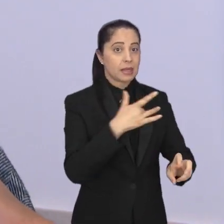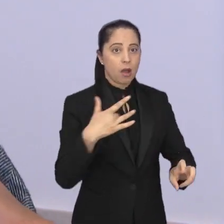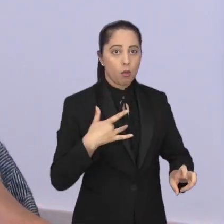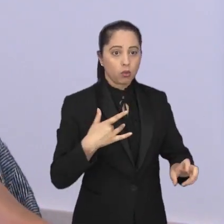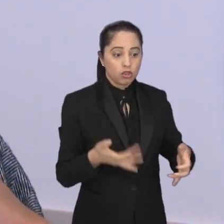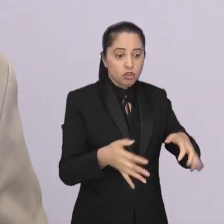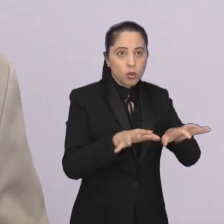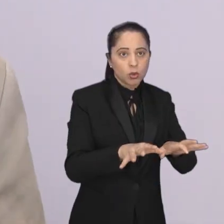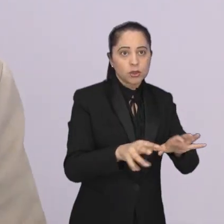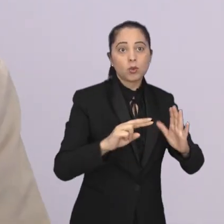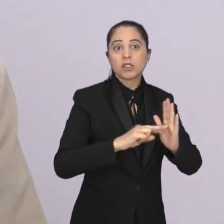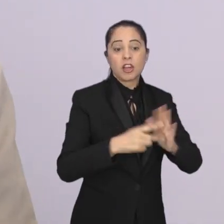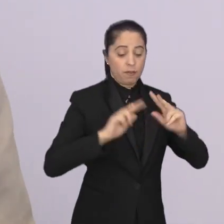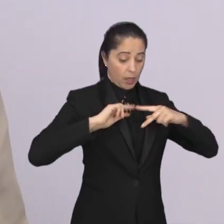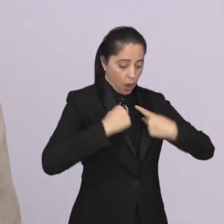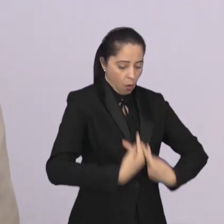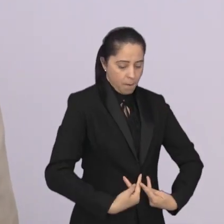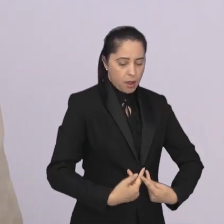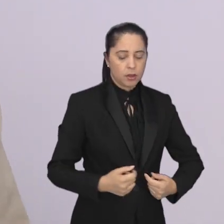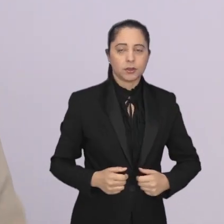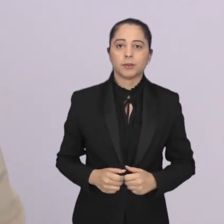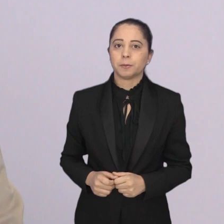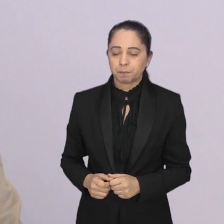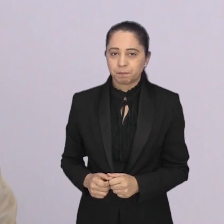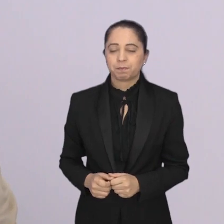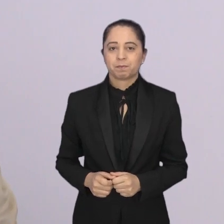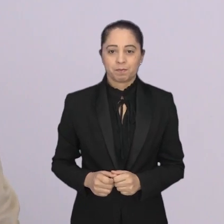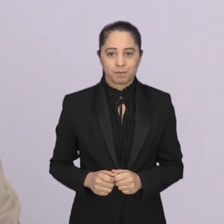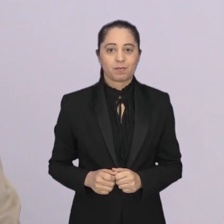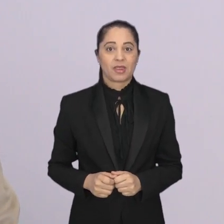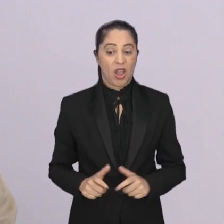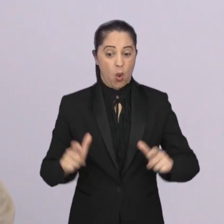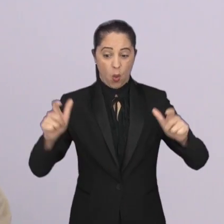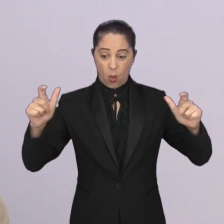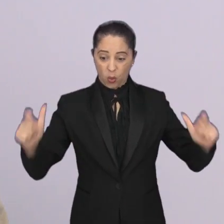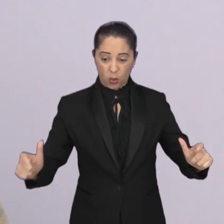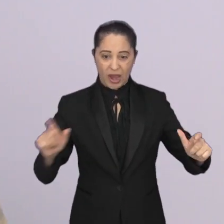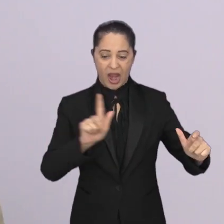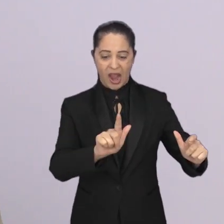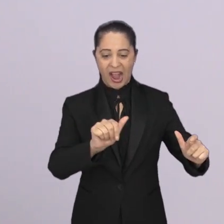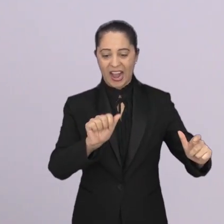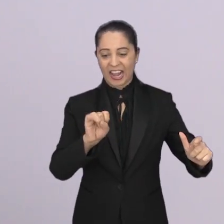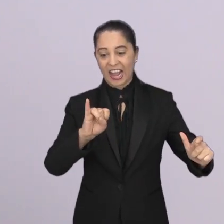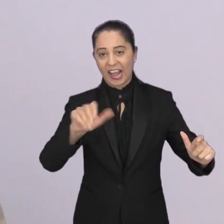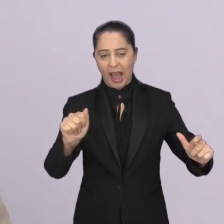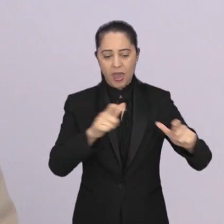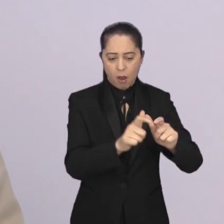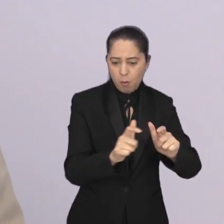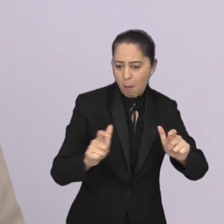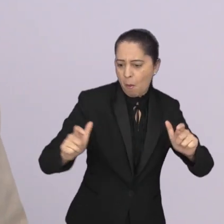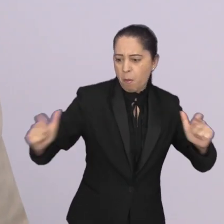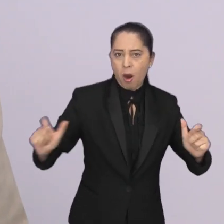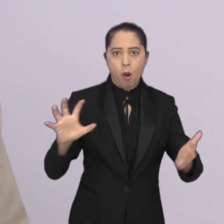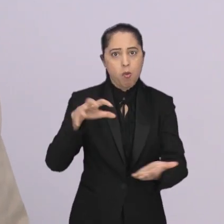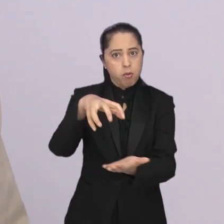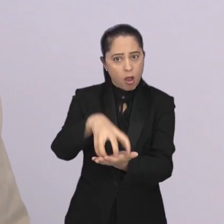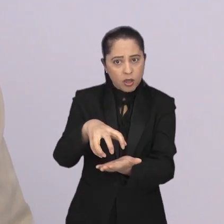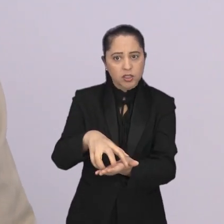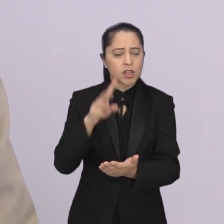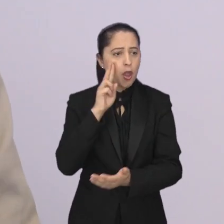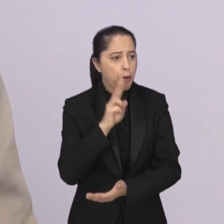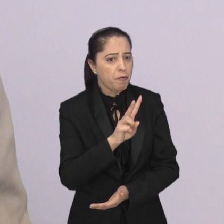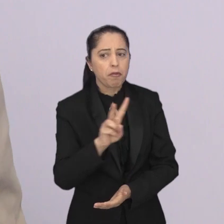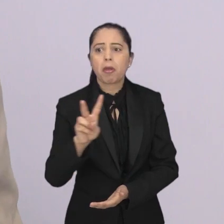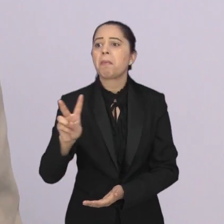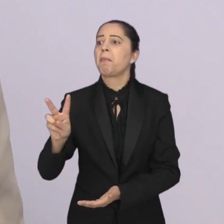questão humanitária. Primeiramente, estou muito feliz de estar no Gaia. É uma construção num espaço de 4.400 metros quadrados. A gente vê que é